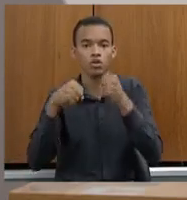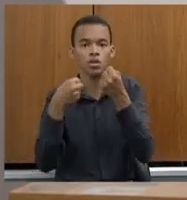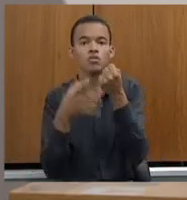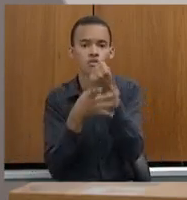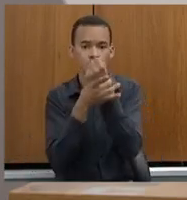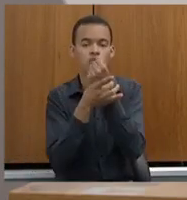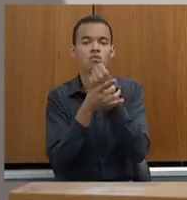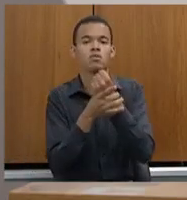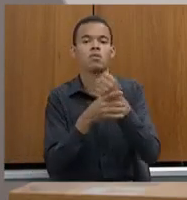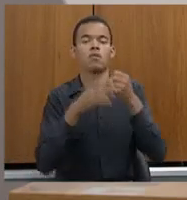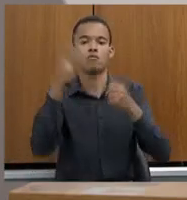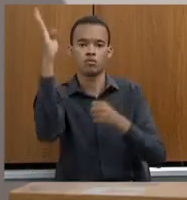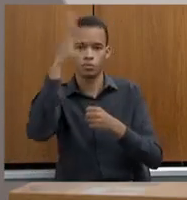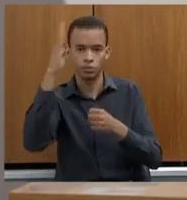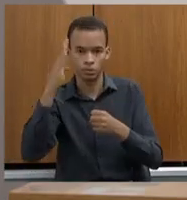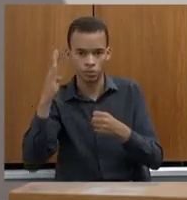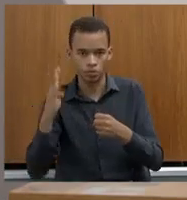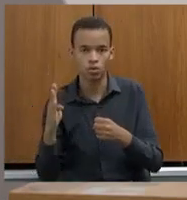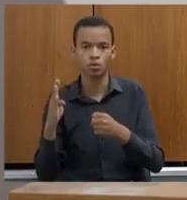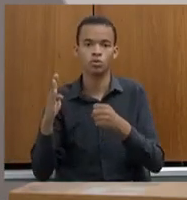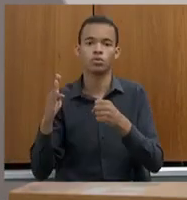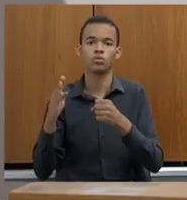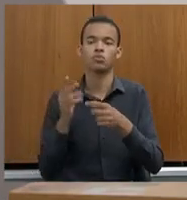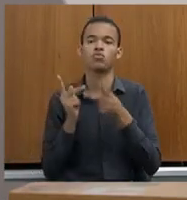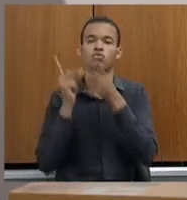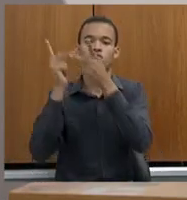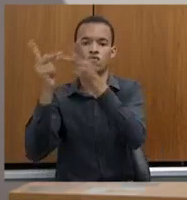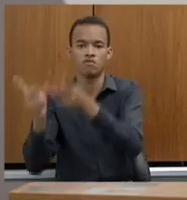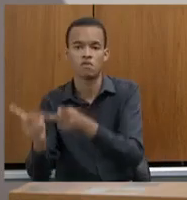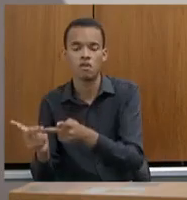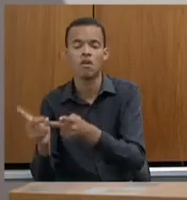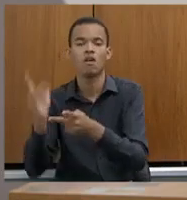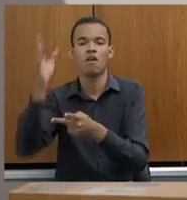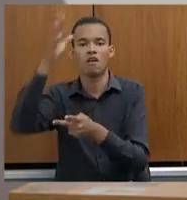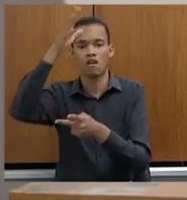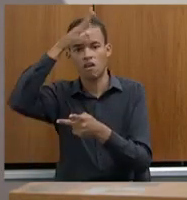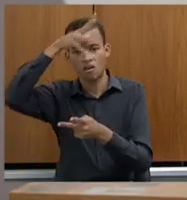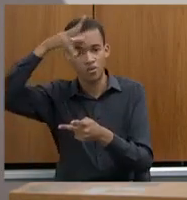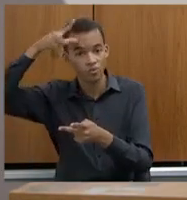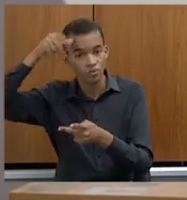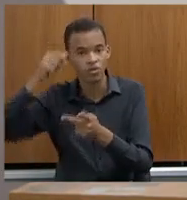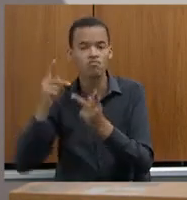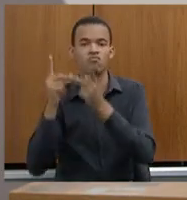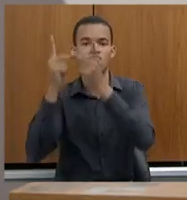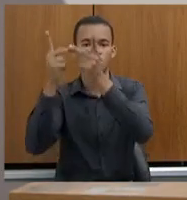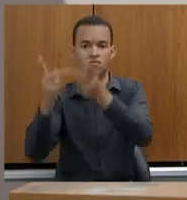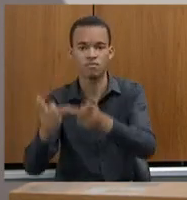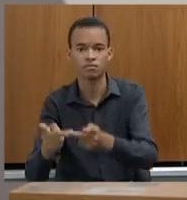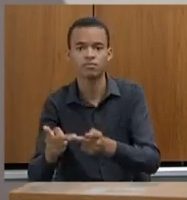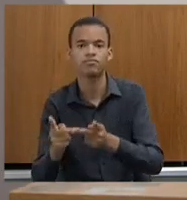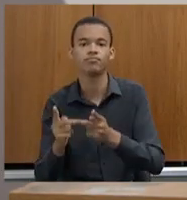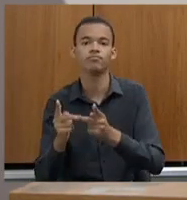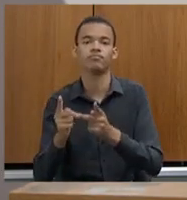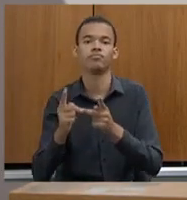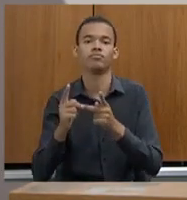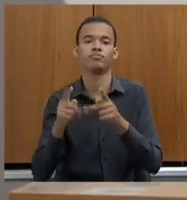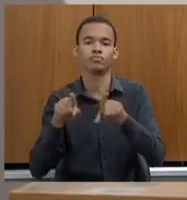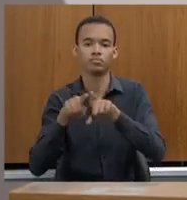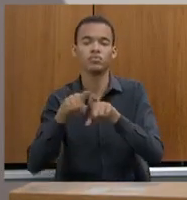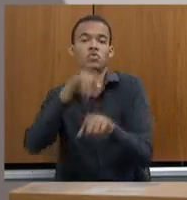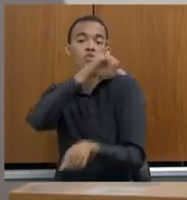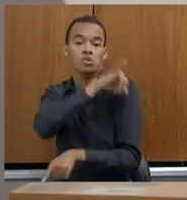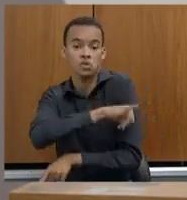brasileira, nós fomos a Amazônia, tinha um representante da Amazônia, fomos visitar lá o rio